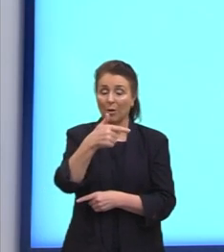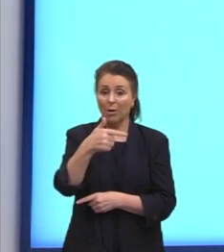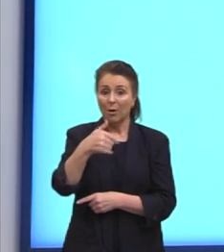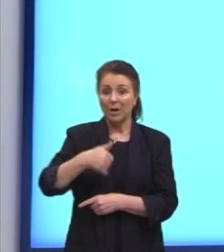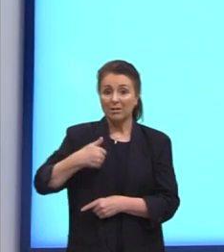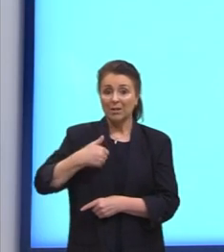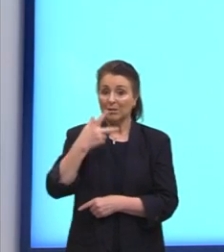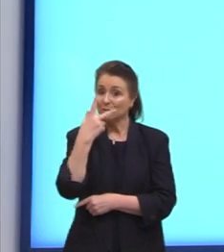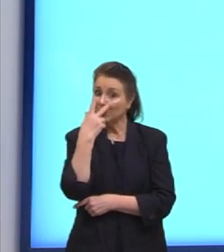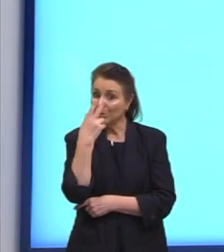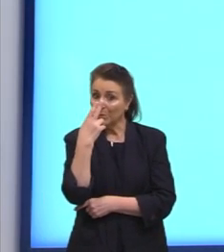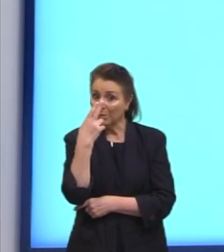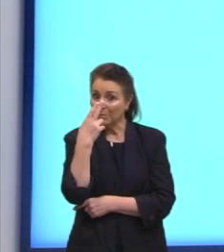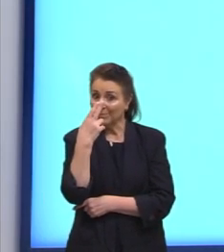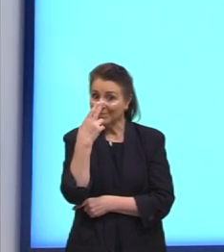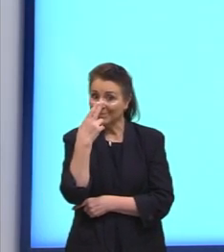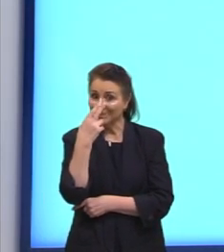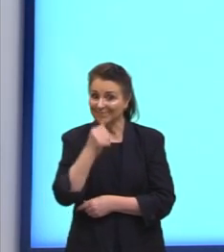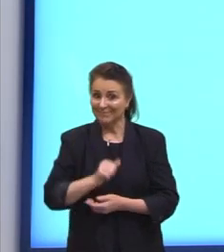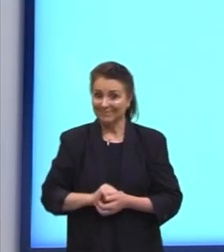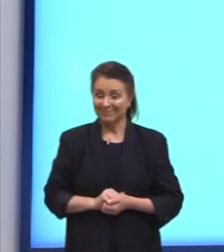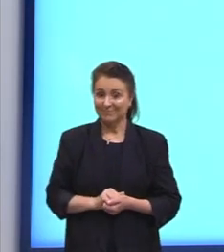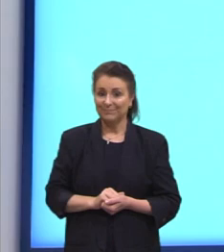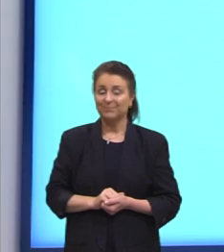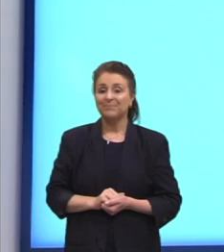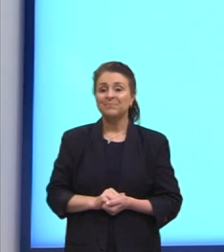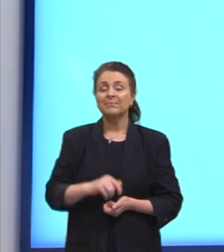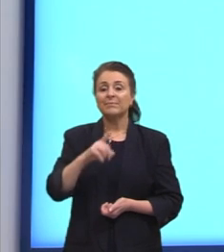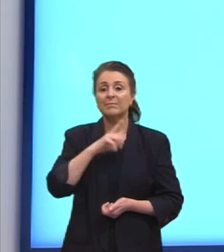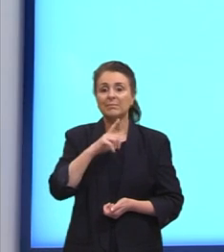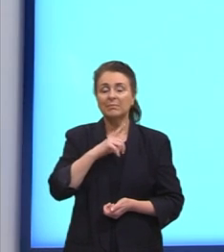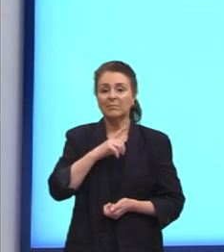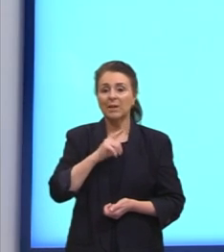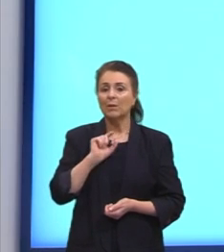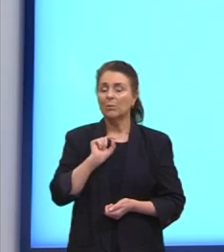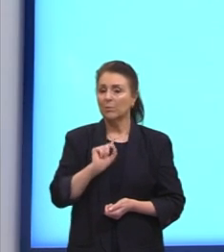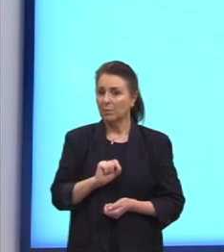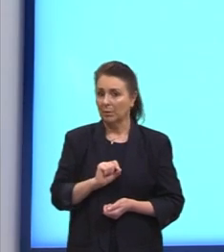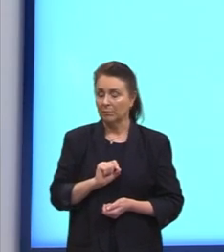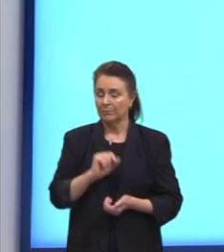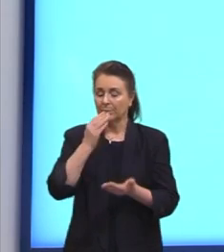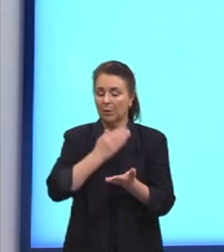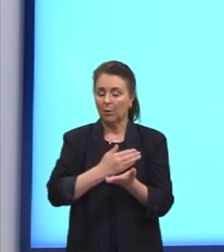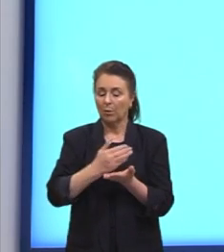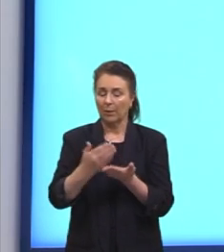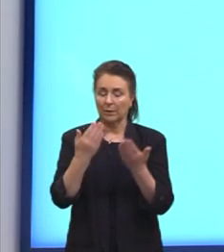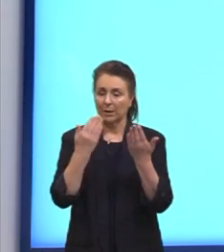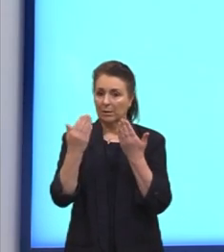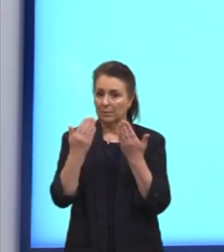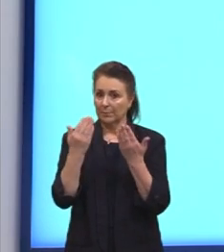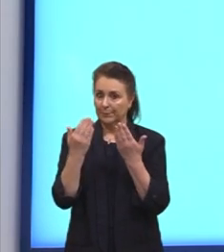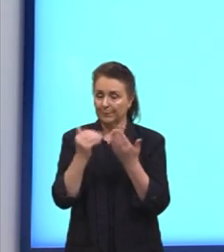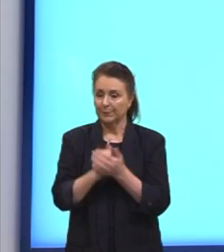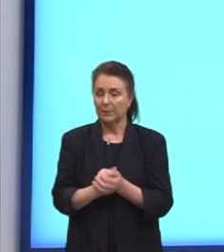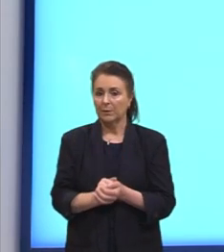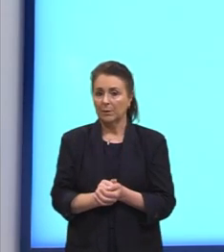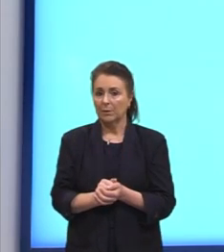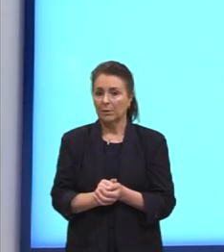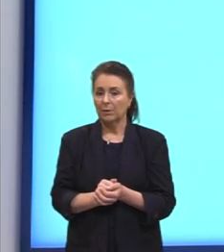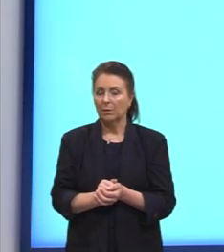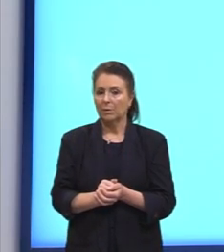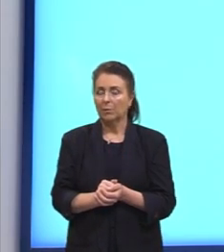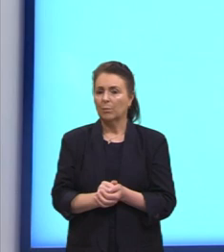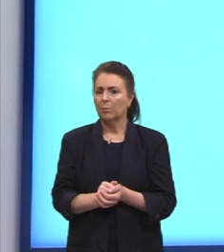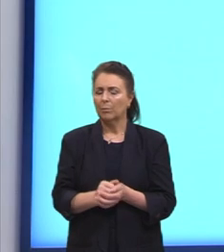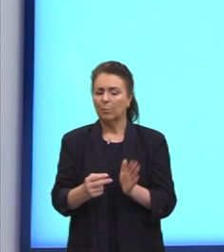precisamos considerar. E aí nós temos o seguinte, nós vamos começar a analisar. O que a gente consegue